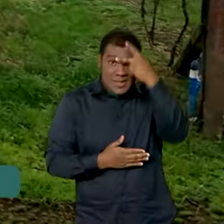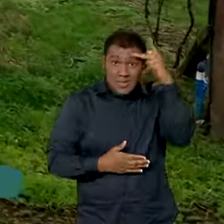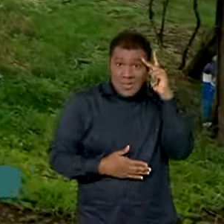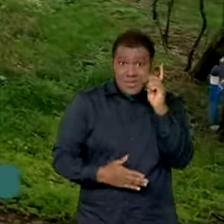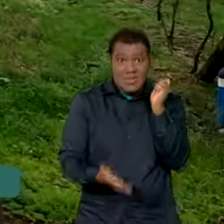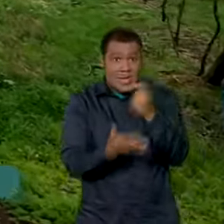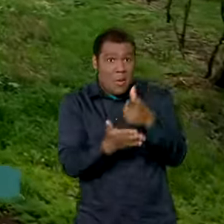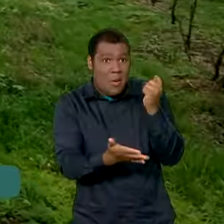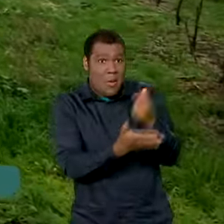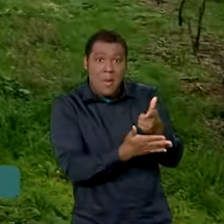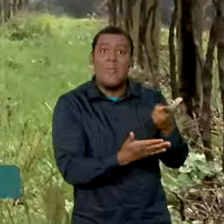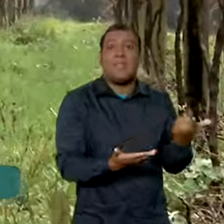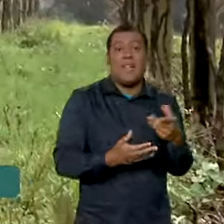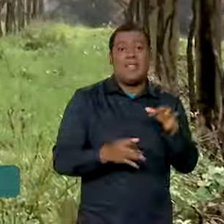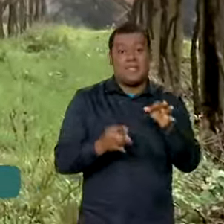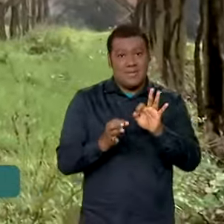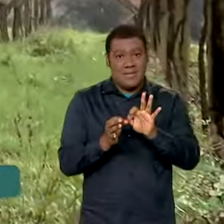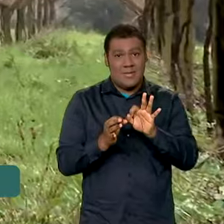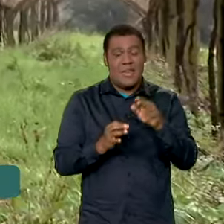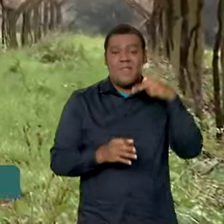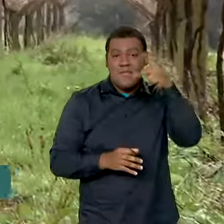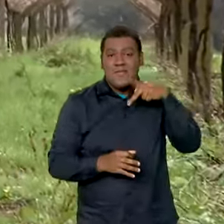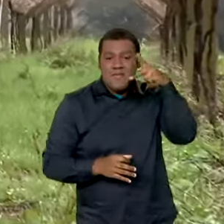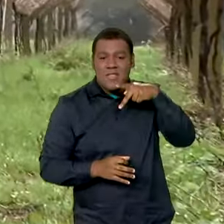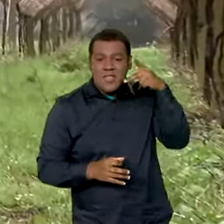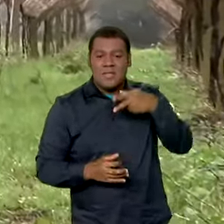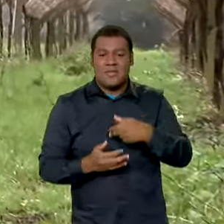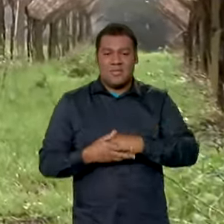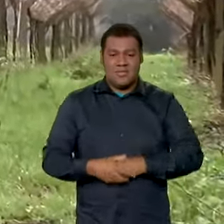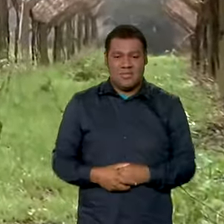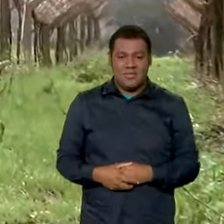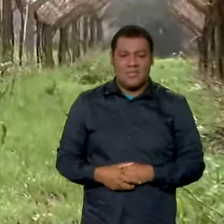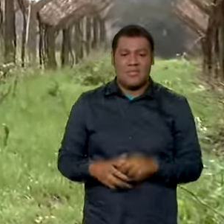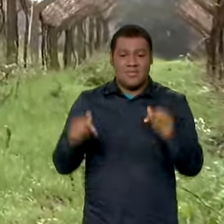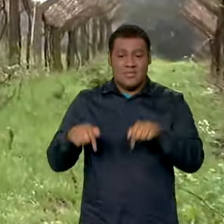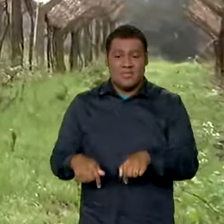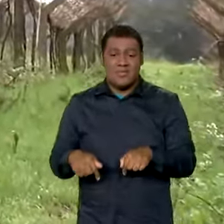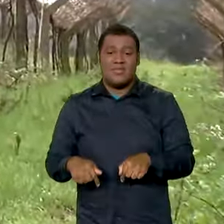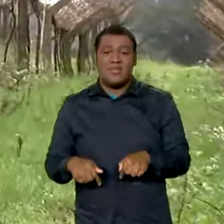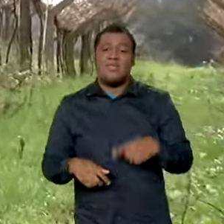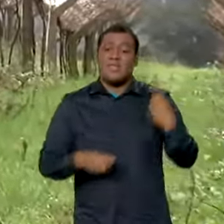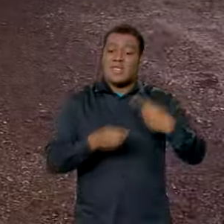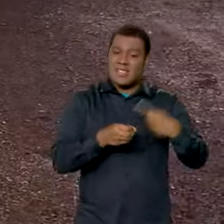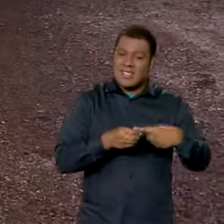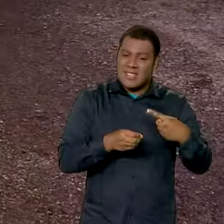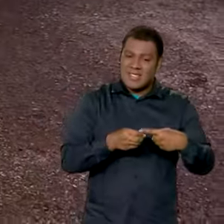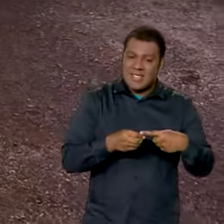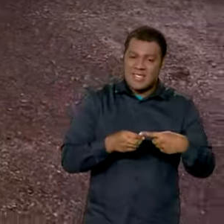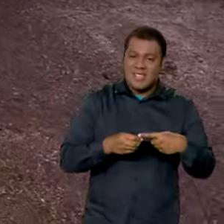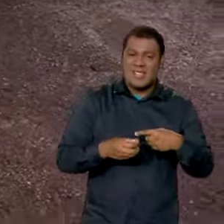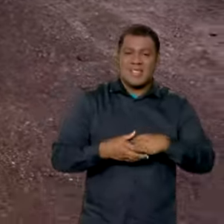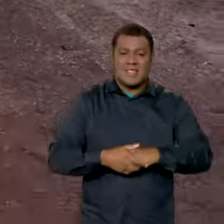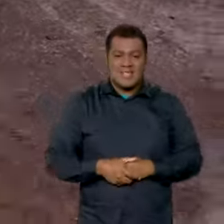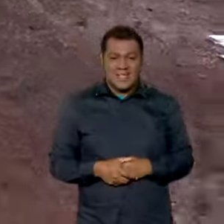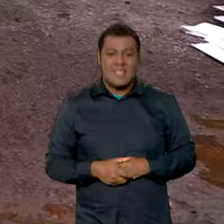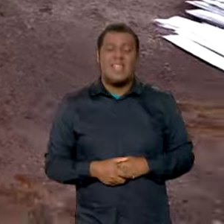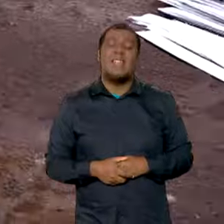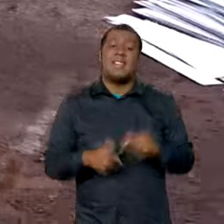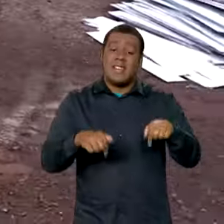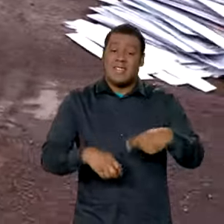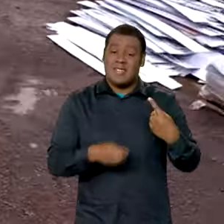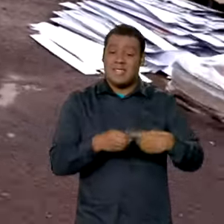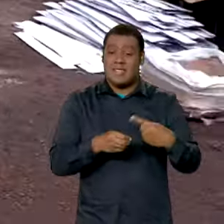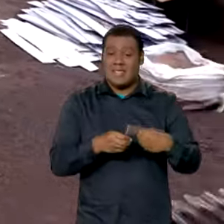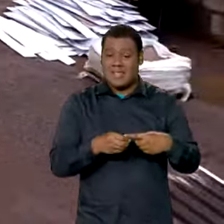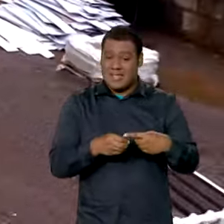vinícola de Caxias do Sul já tinha feito a colheita e estava preparada para o melhor período de vendas. Só que eles não esperavam por